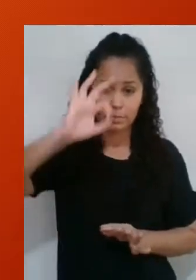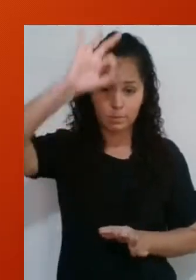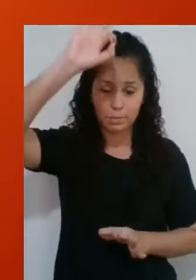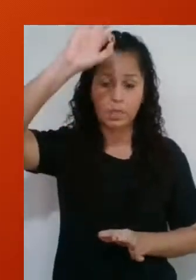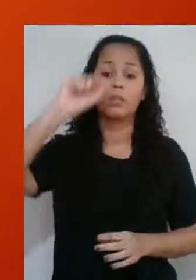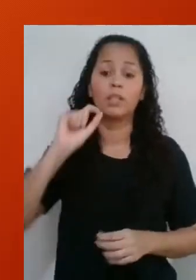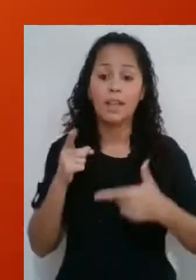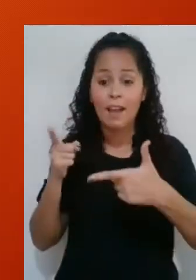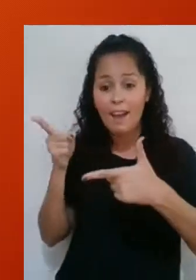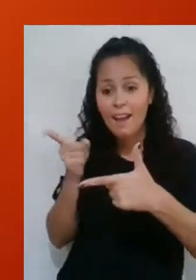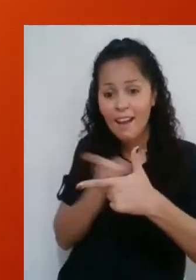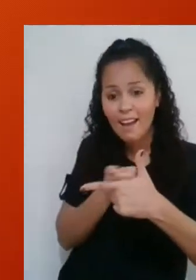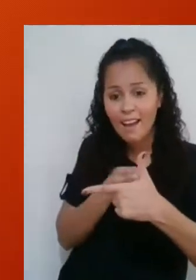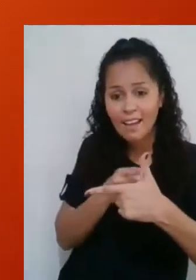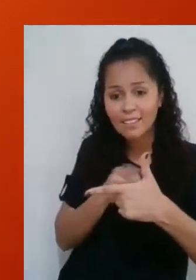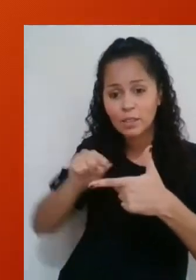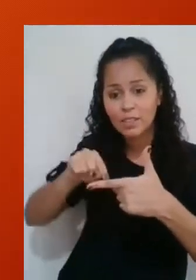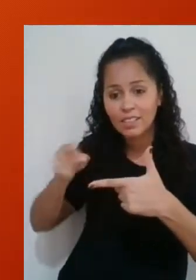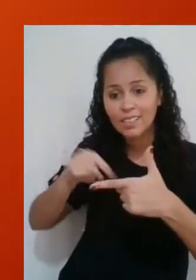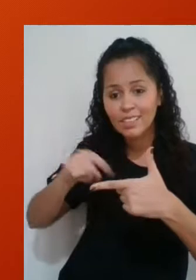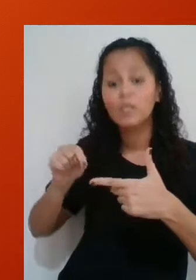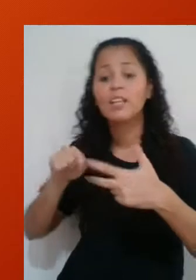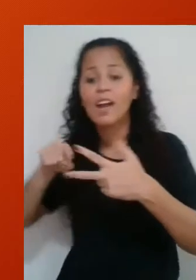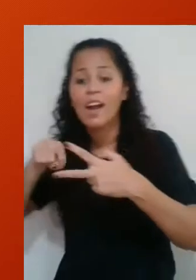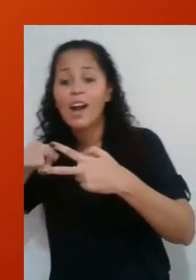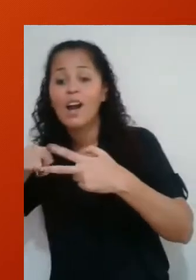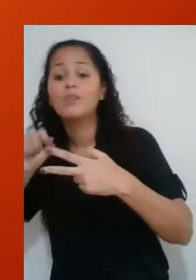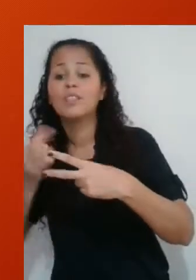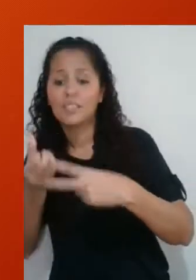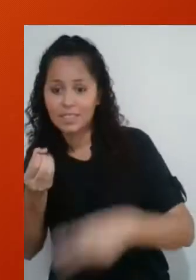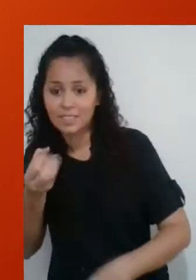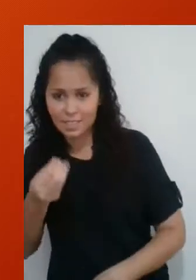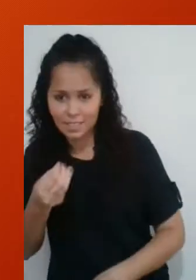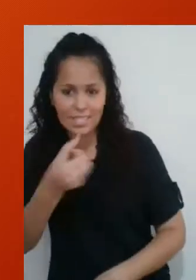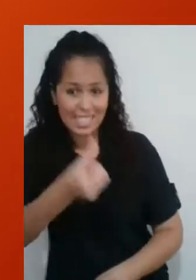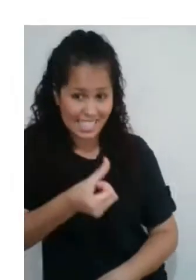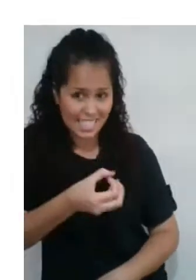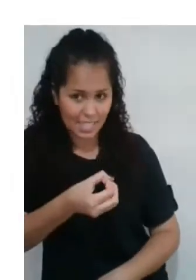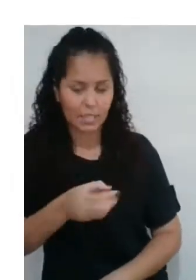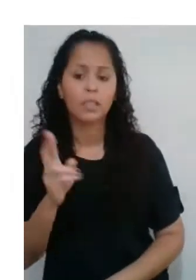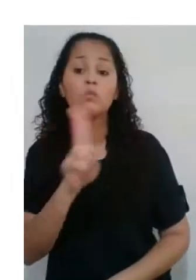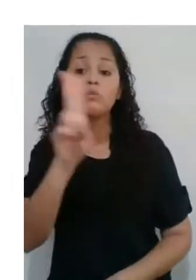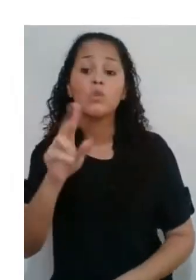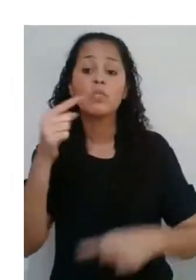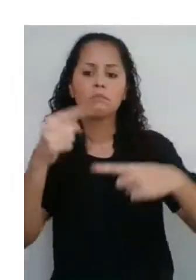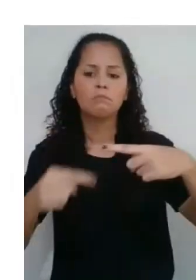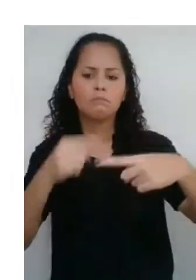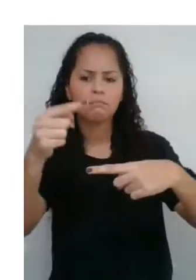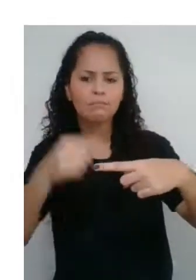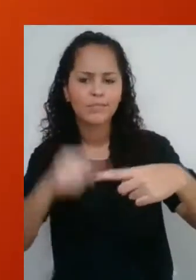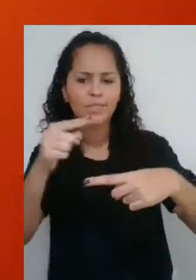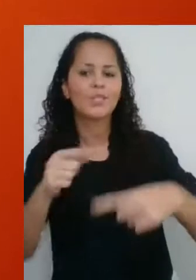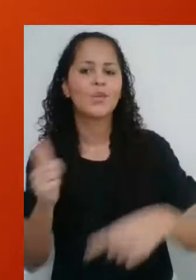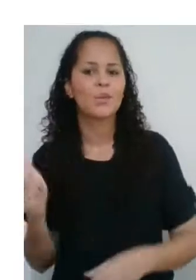nesse caso, será o cateto oposto ao ângulo de 60 graus. Mais uma vez, nós vamos usar uma das